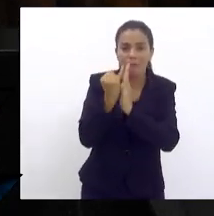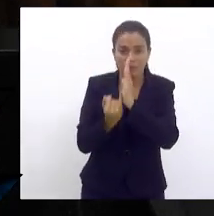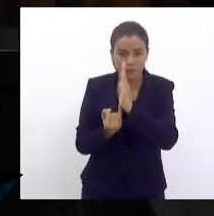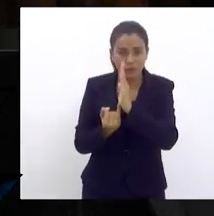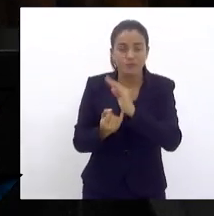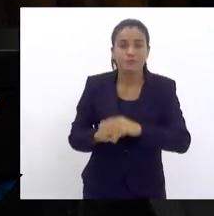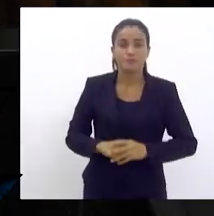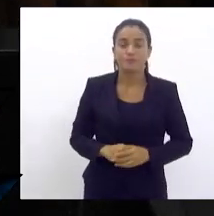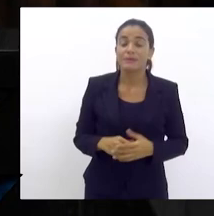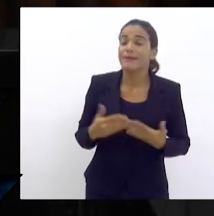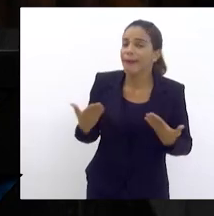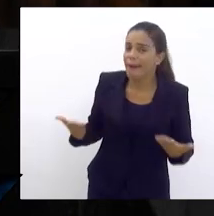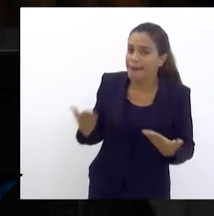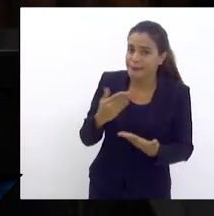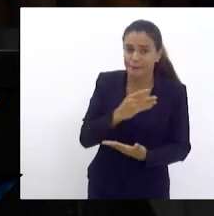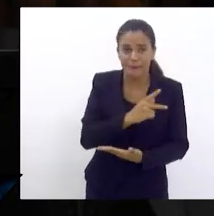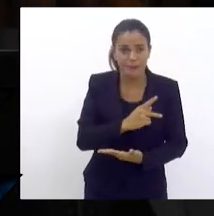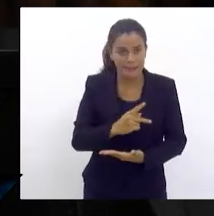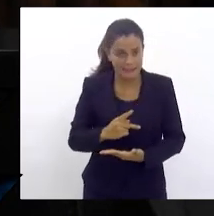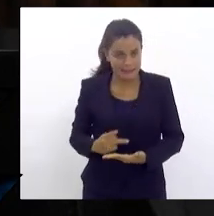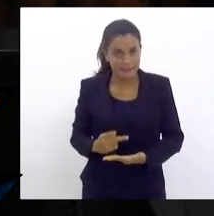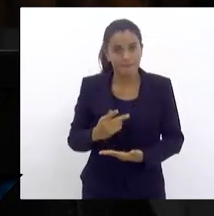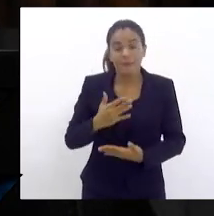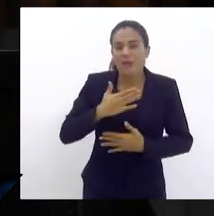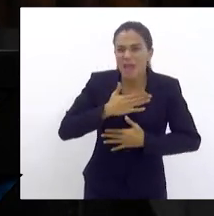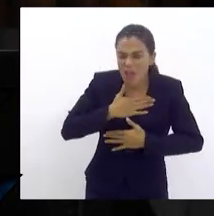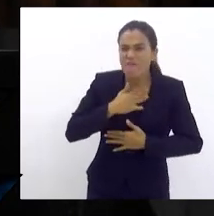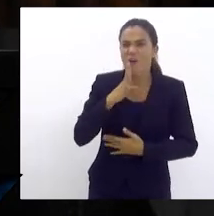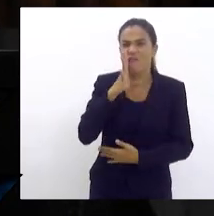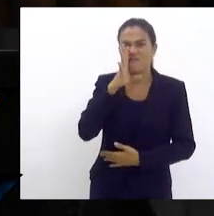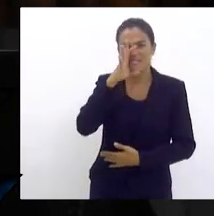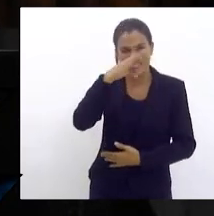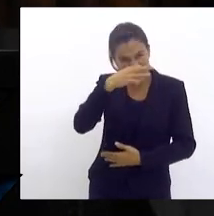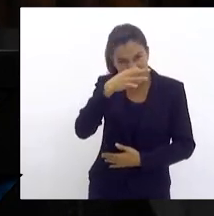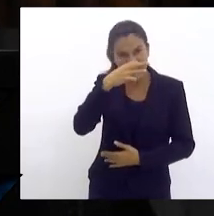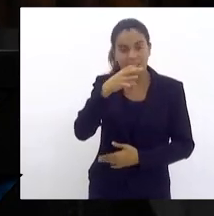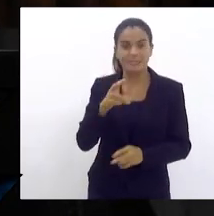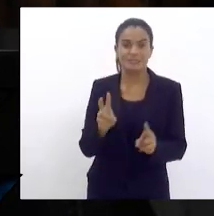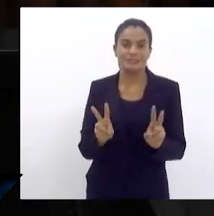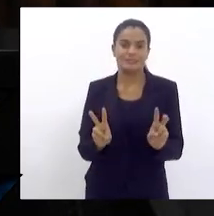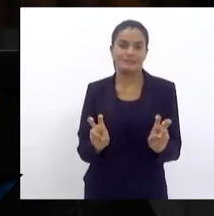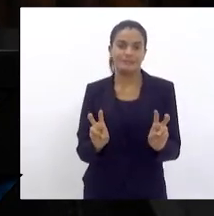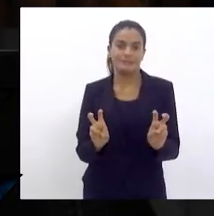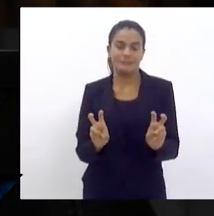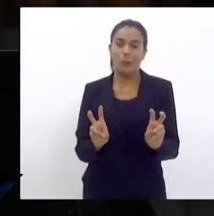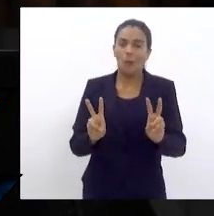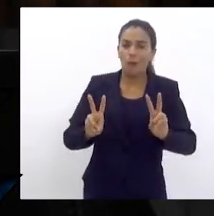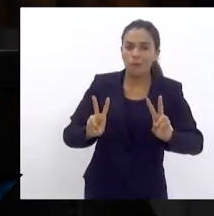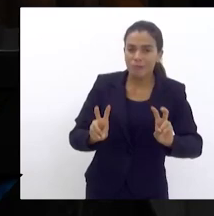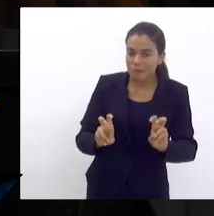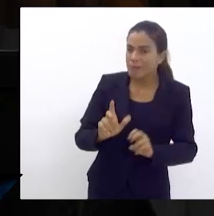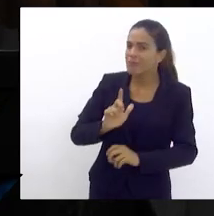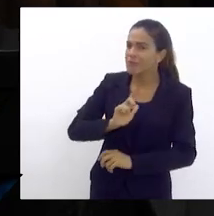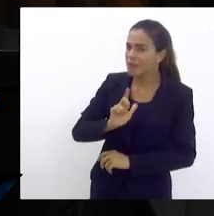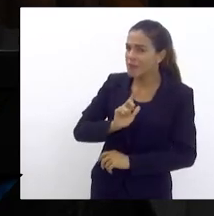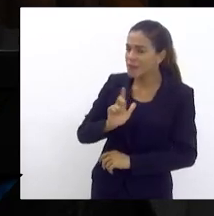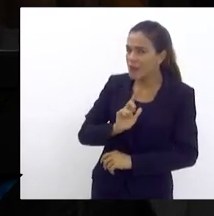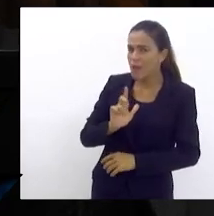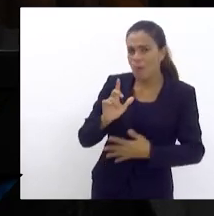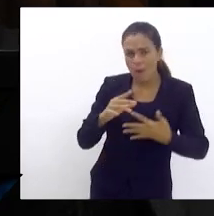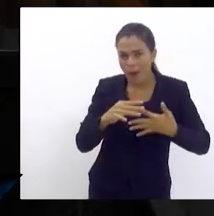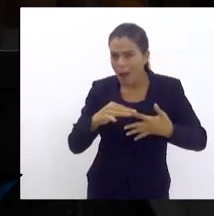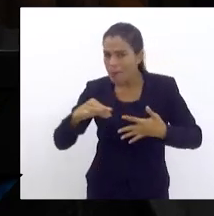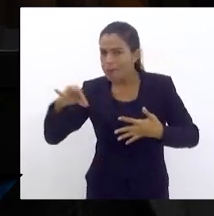E aí, senhor presidente, eu vou insistir muito nesse tema. Tem uma questão que o